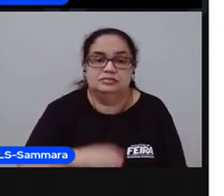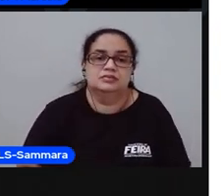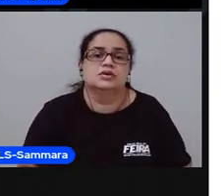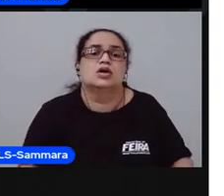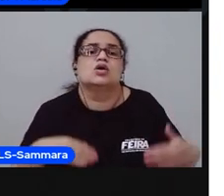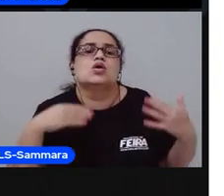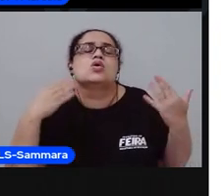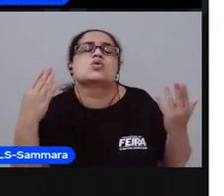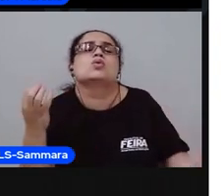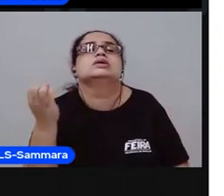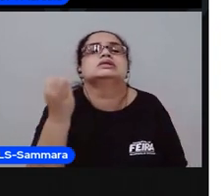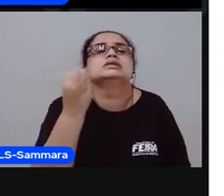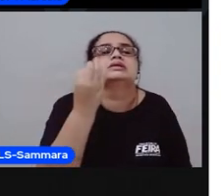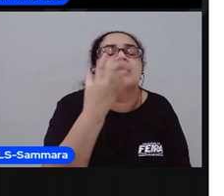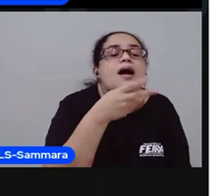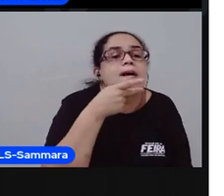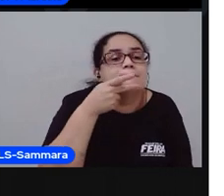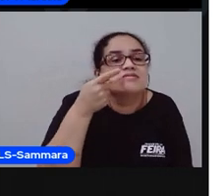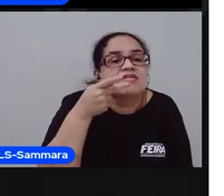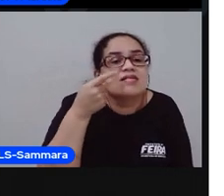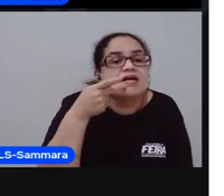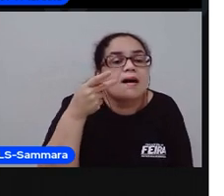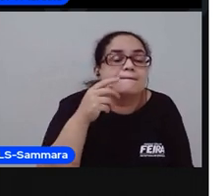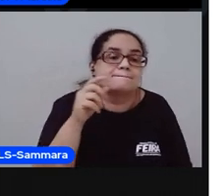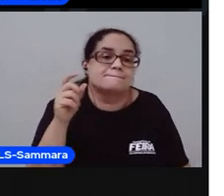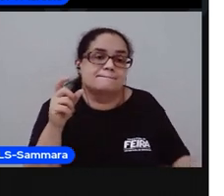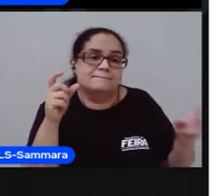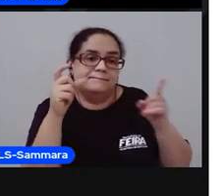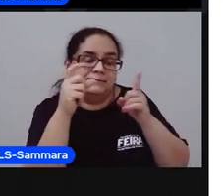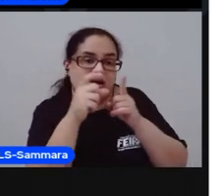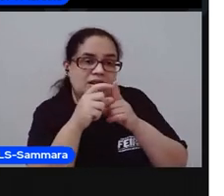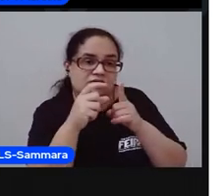Quantas vezes você abre a boca para falar essa palavra?